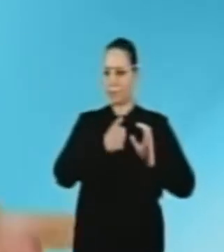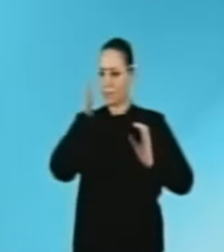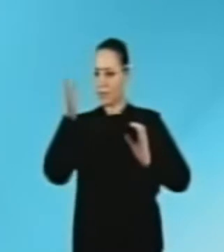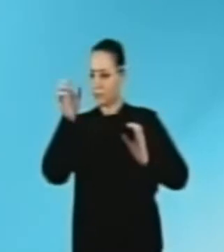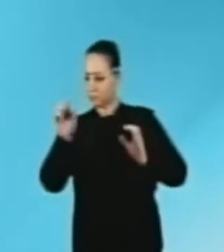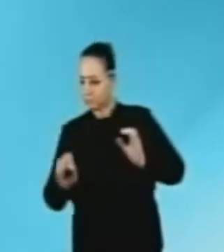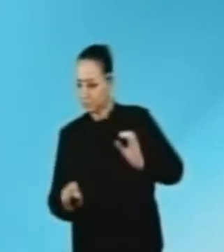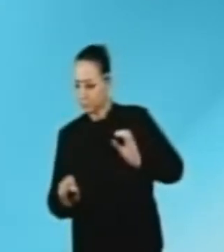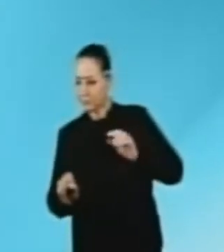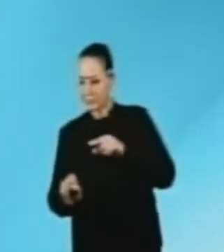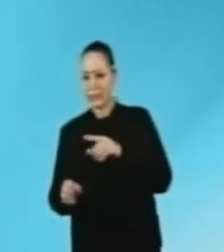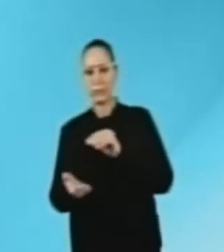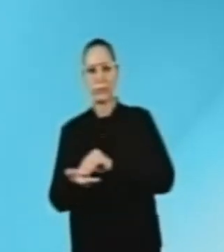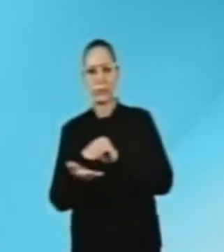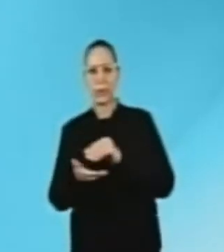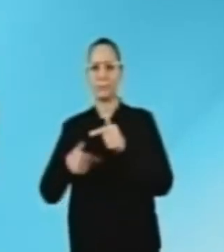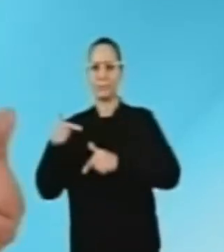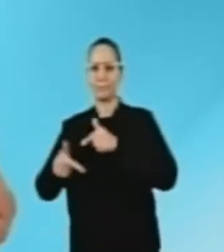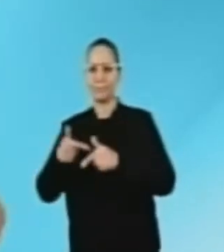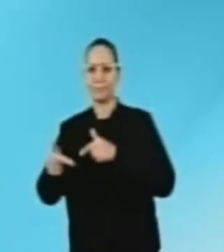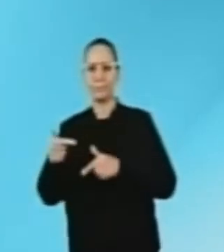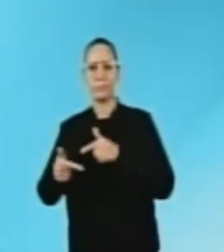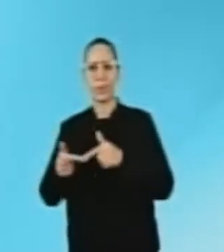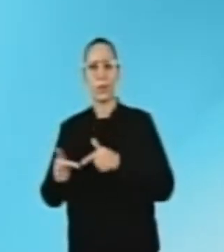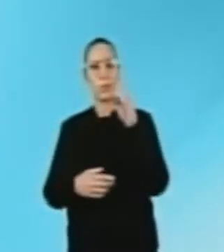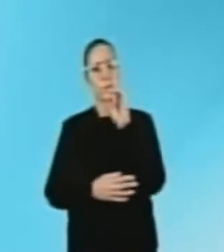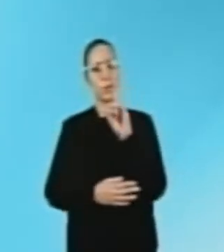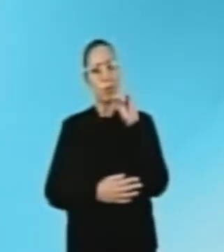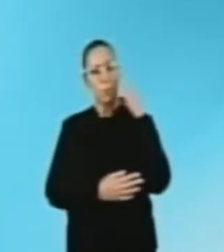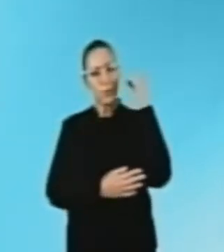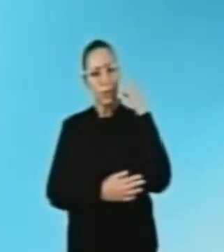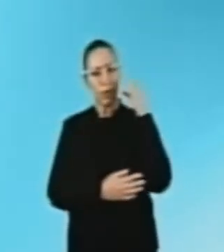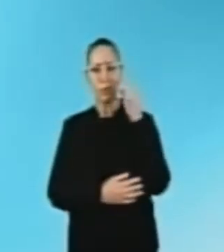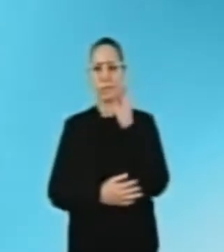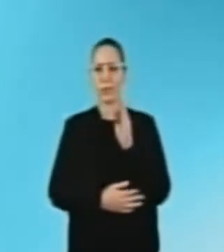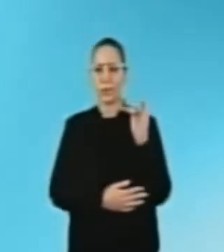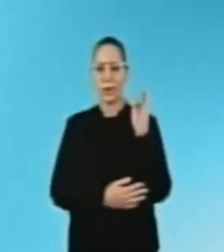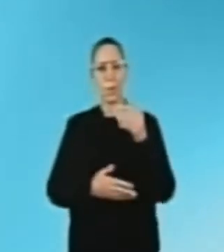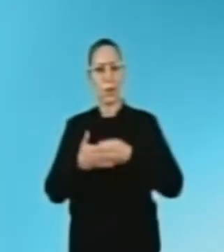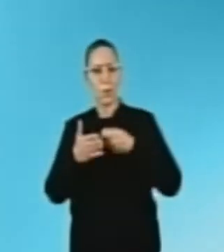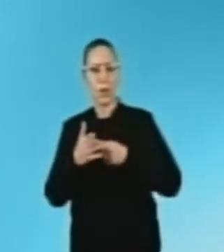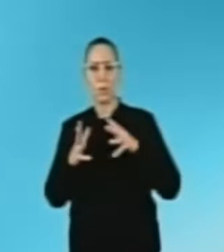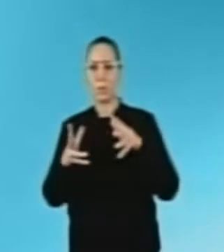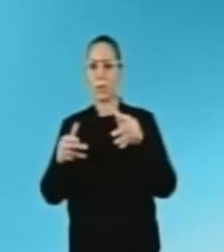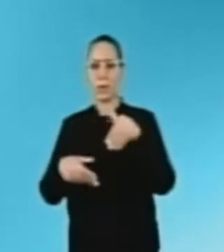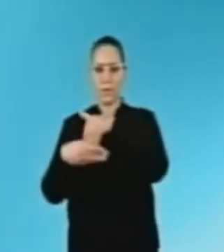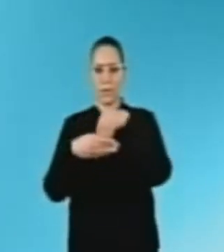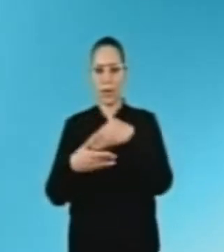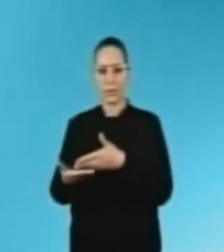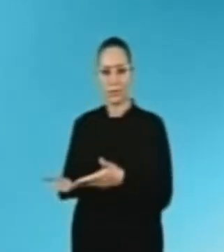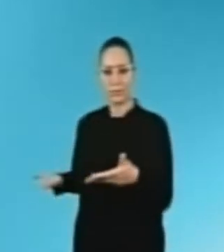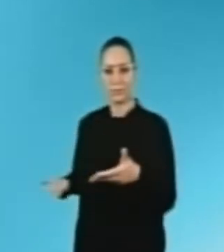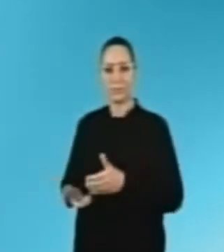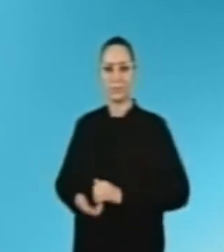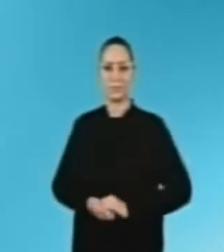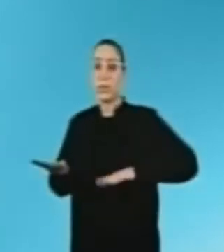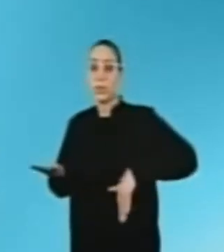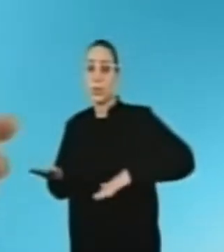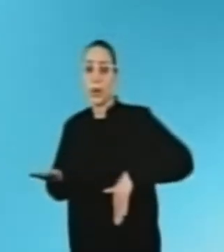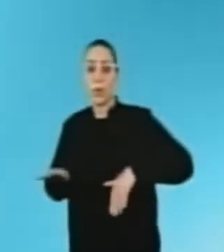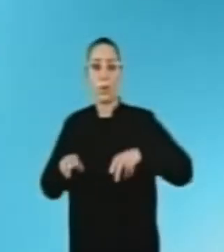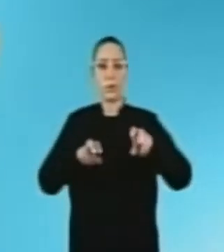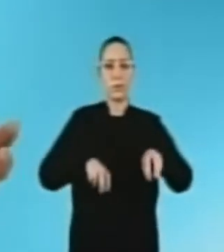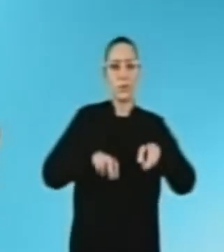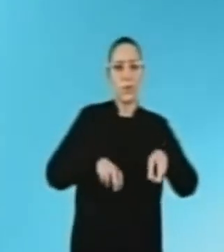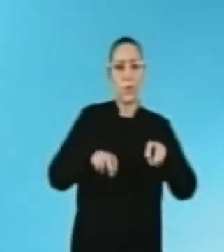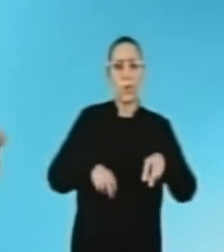e a metade sul, onde faltam oportunidades e empregos. E um deputado para lutar por todos nós. Cristiano Silva, 44-40.